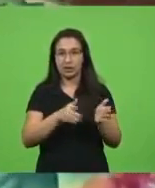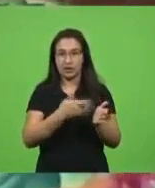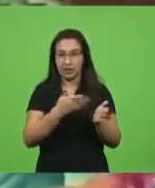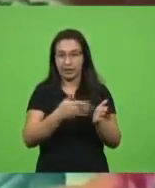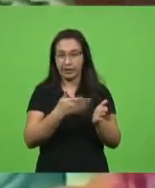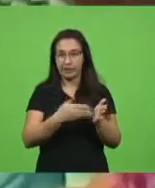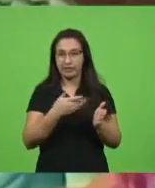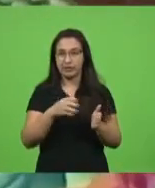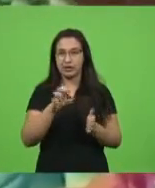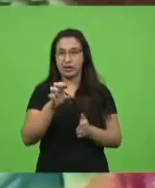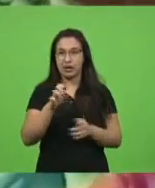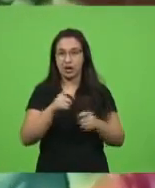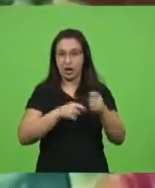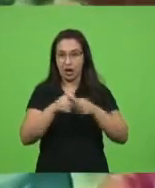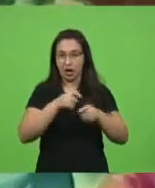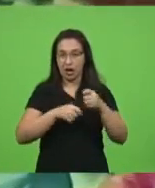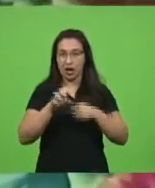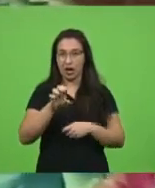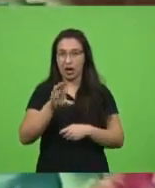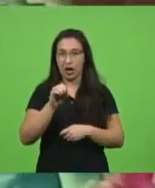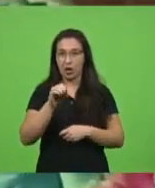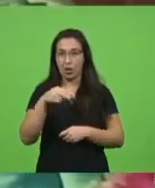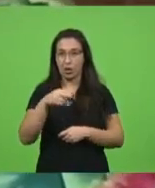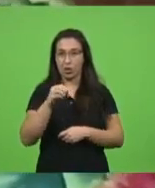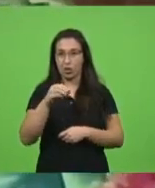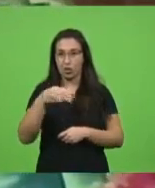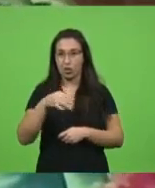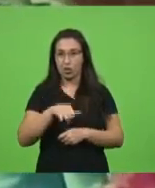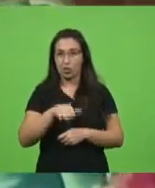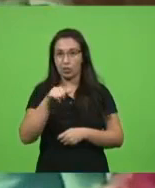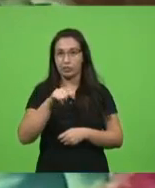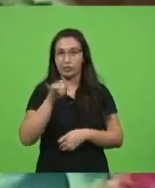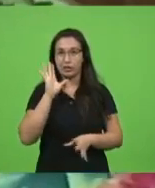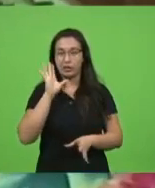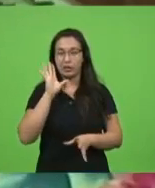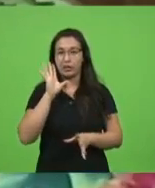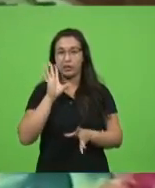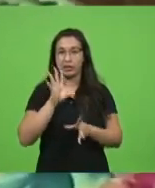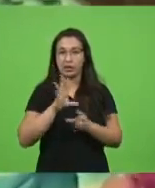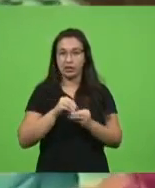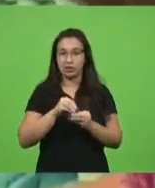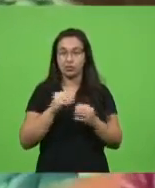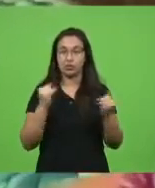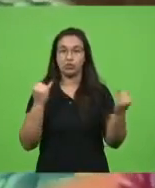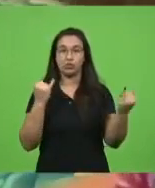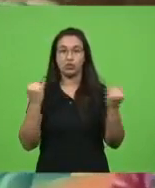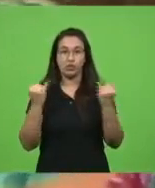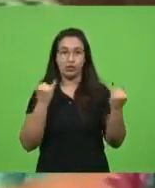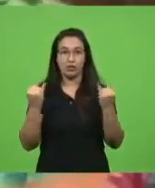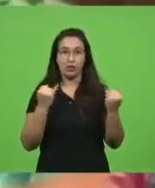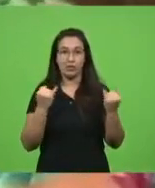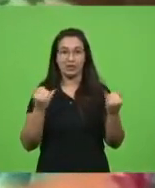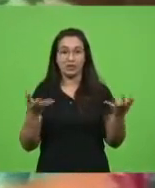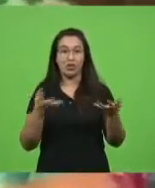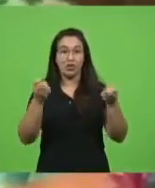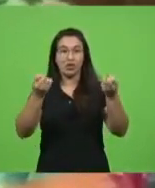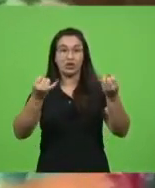Tá? E esse resumo de informação termina dizendo que estamos numa fase de